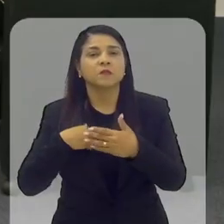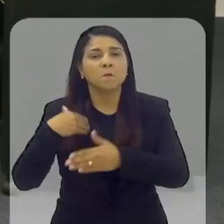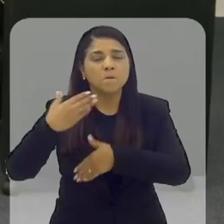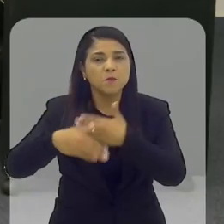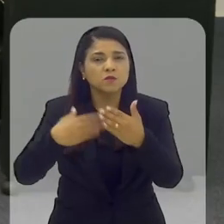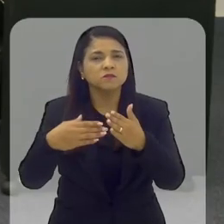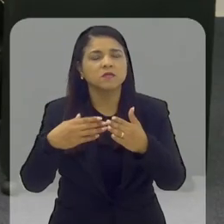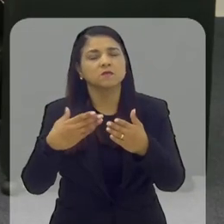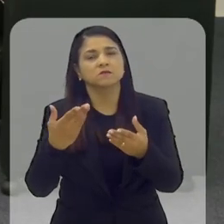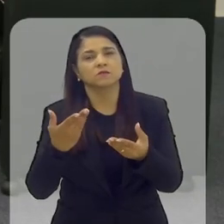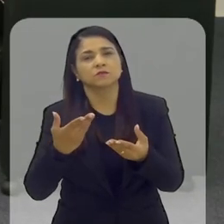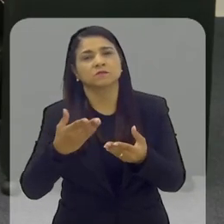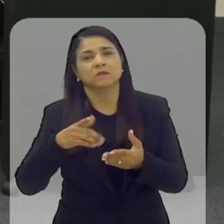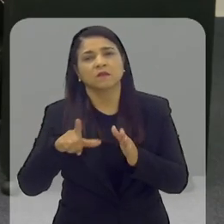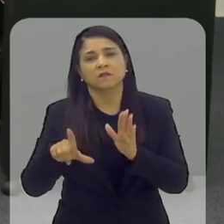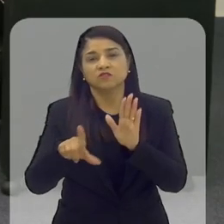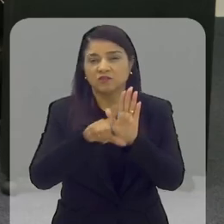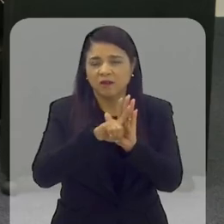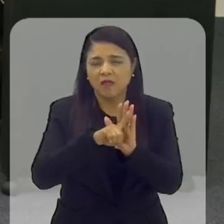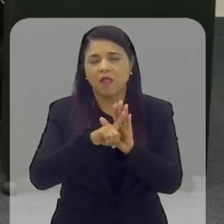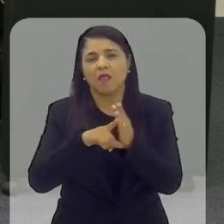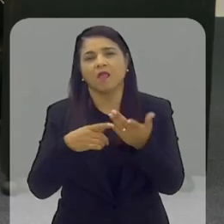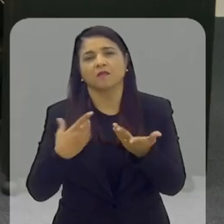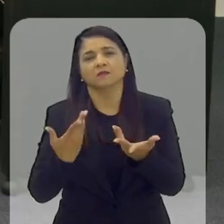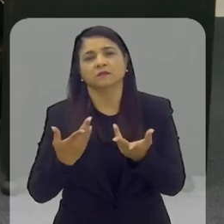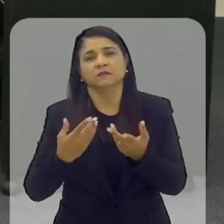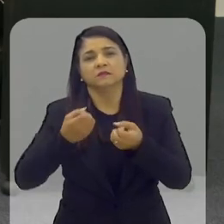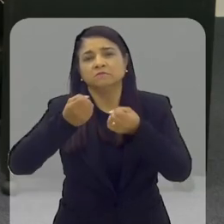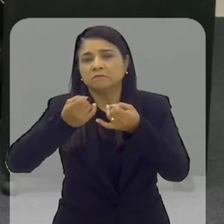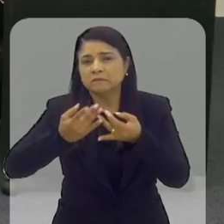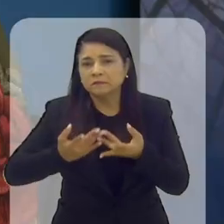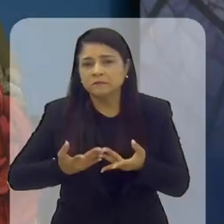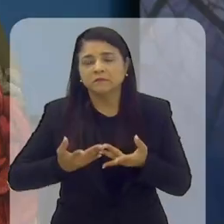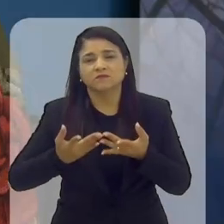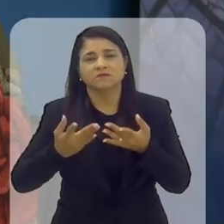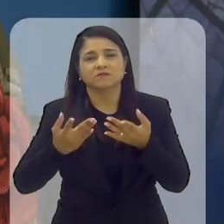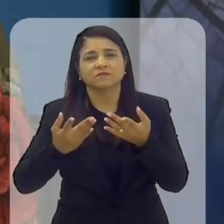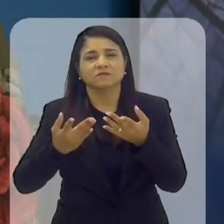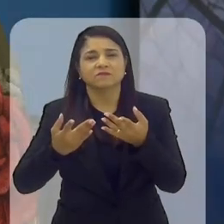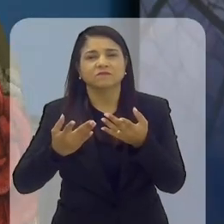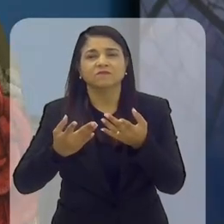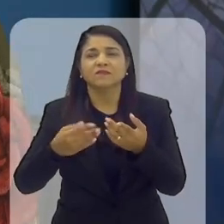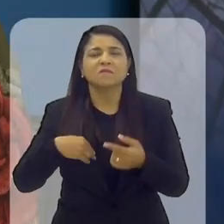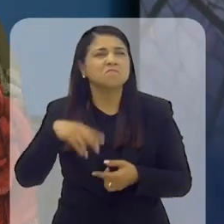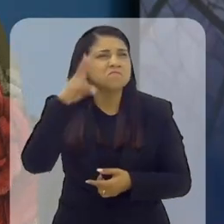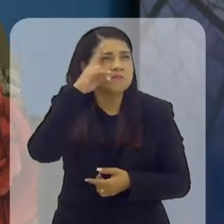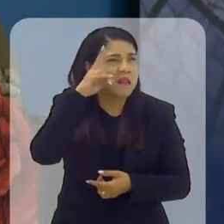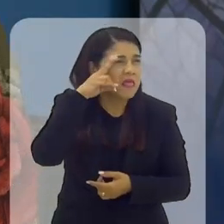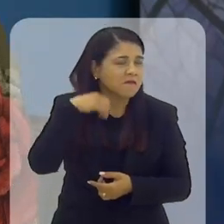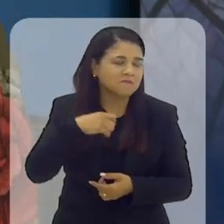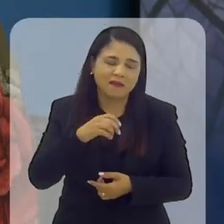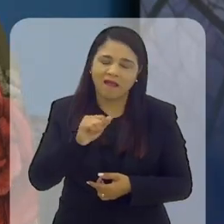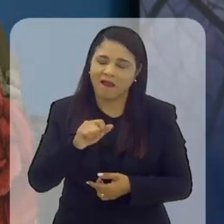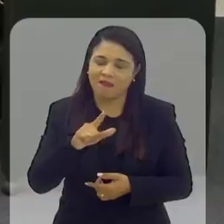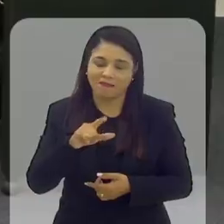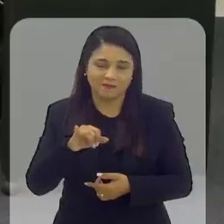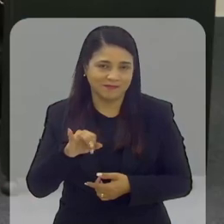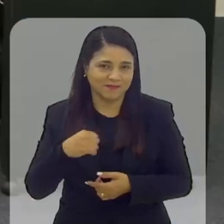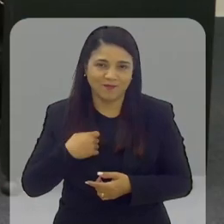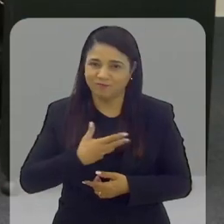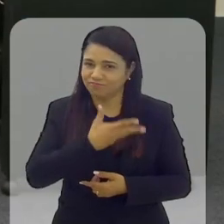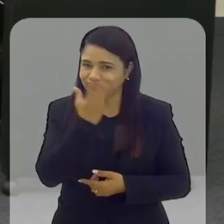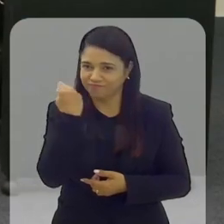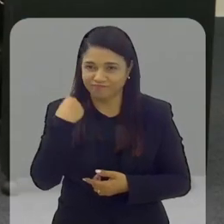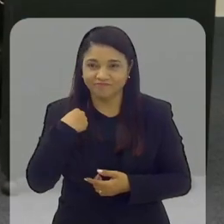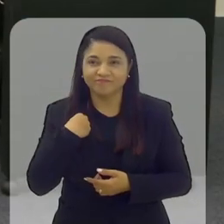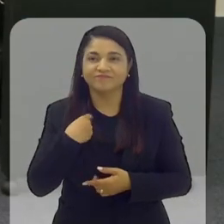de processo legislativo, introdutório. Me lembra, Alice, por favor, porque a